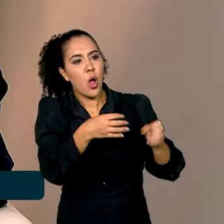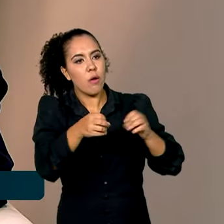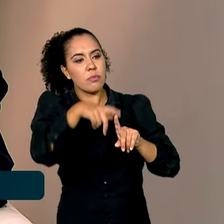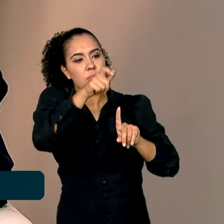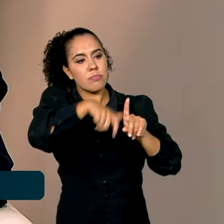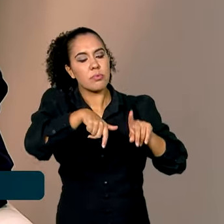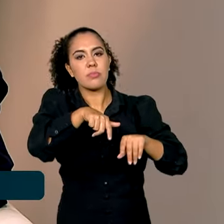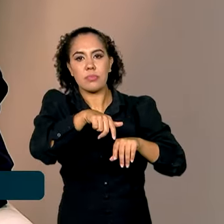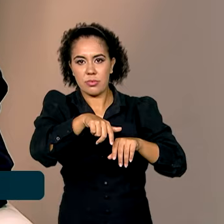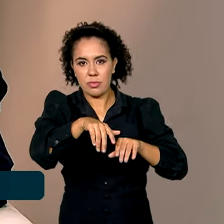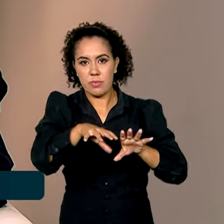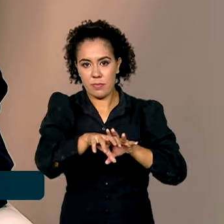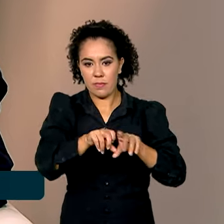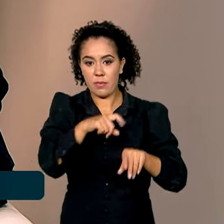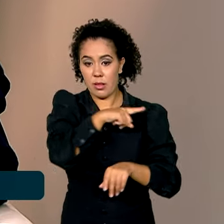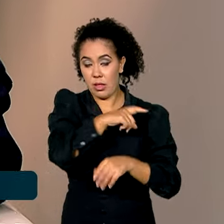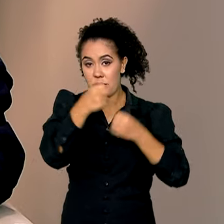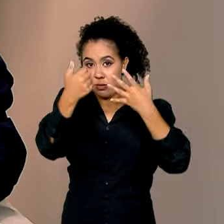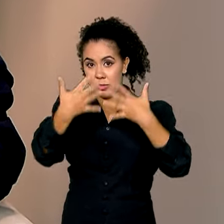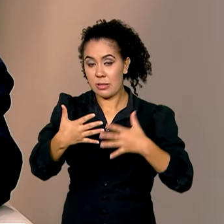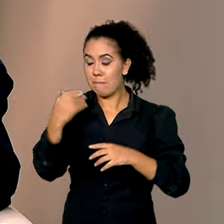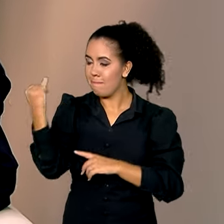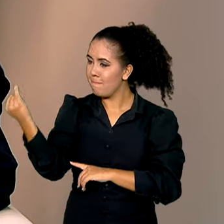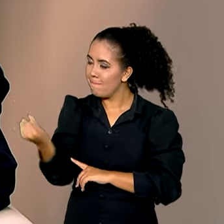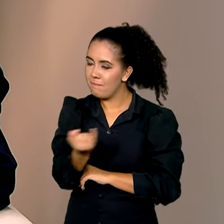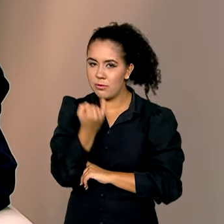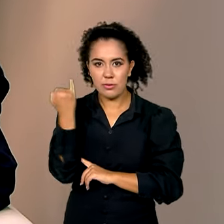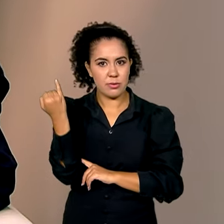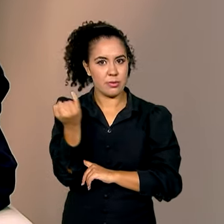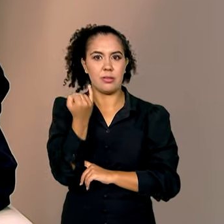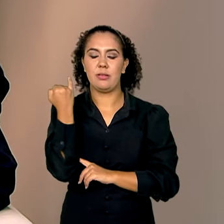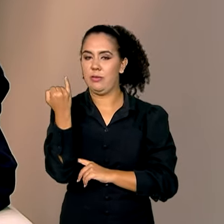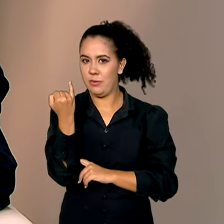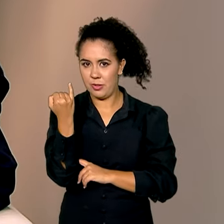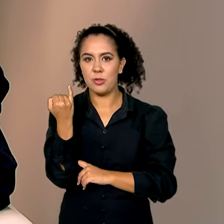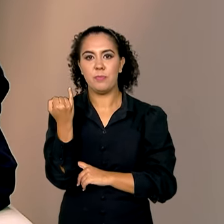Esse é um ponto fundamental, crucial, na nossa direção.